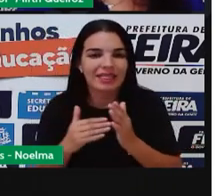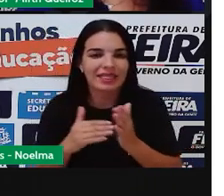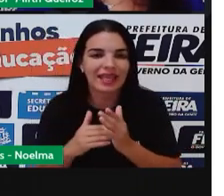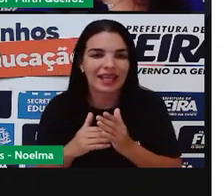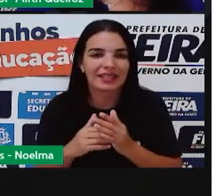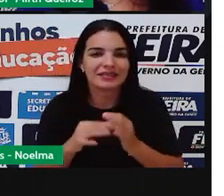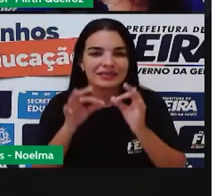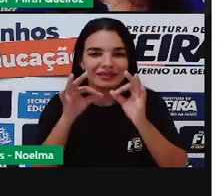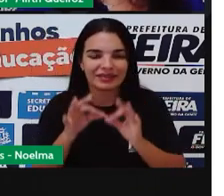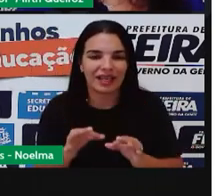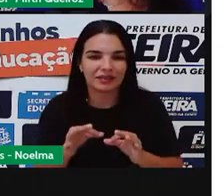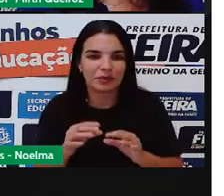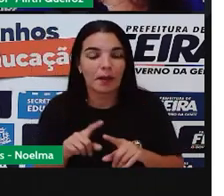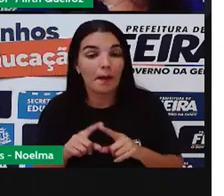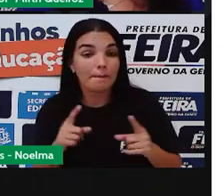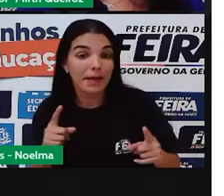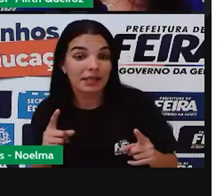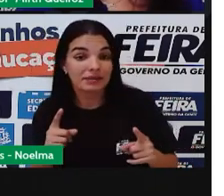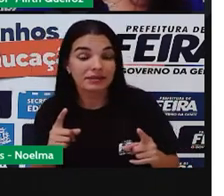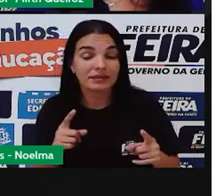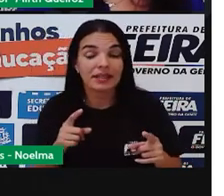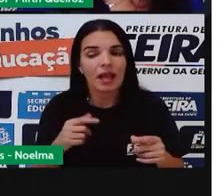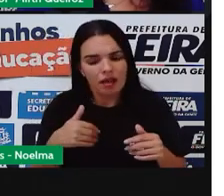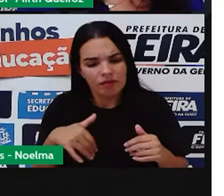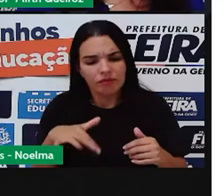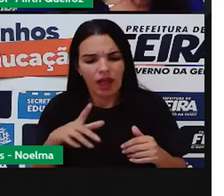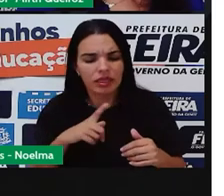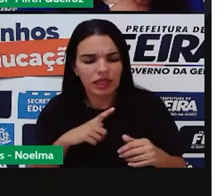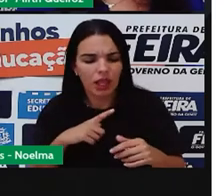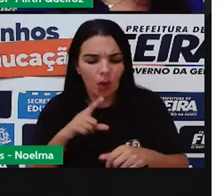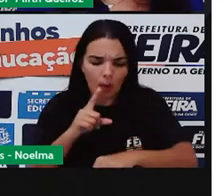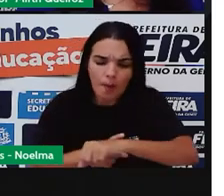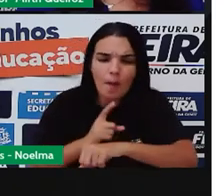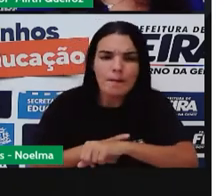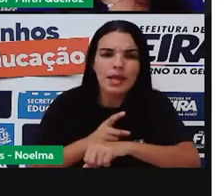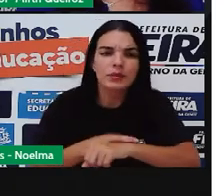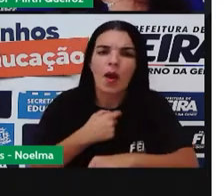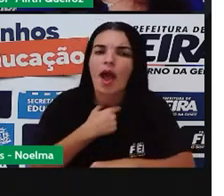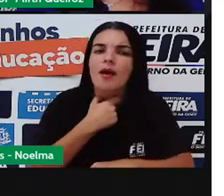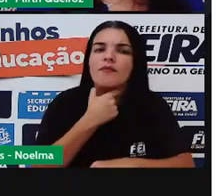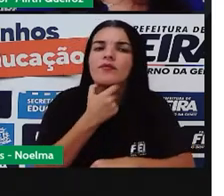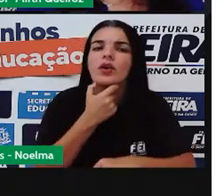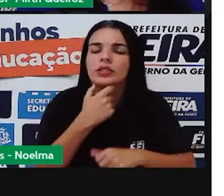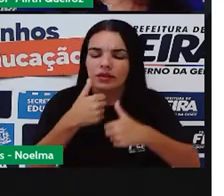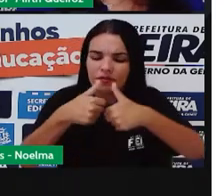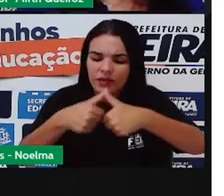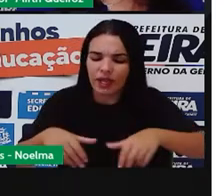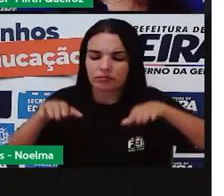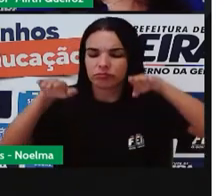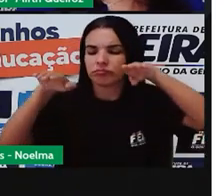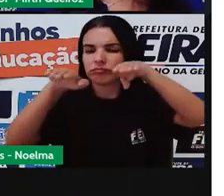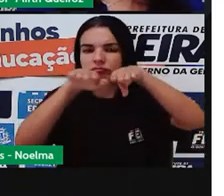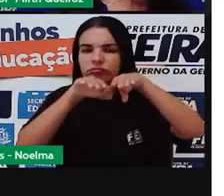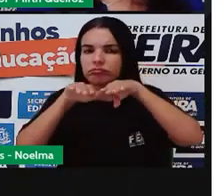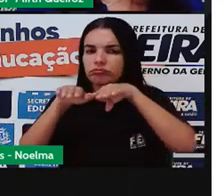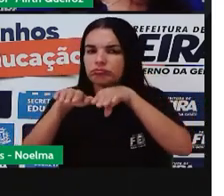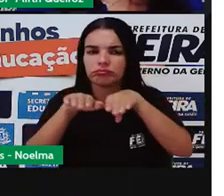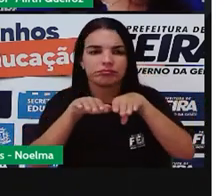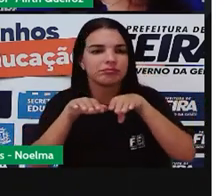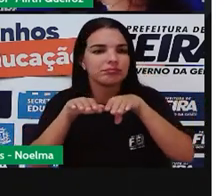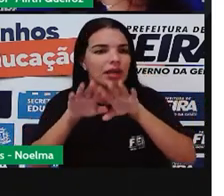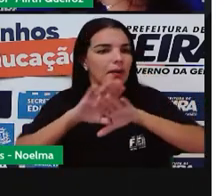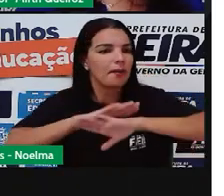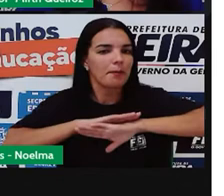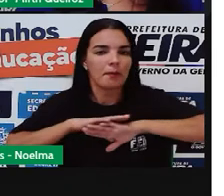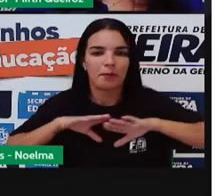estabilizar. Mas vai chegar um momento que essa voz, ela vai se estabilizar, ela vai ficar uma voz